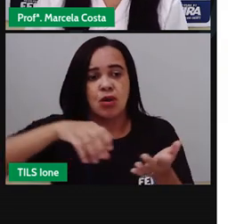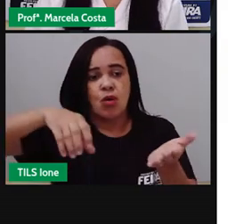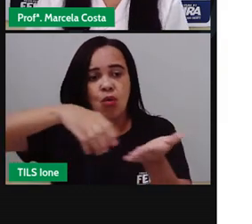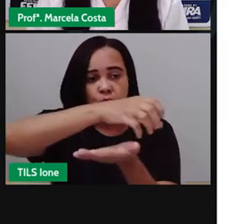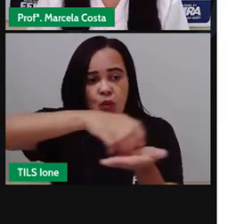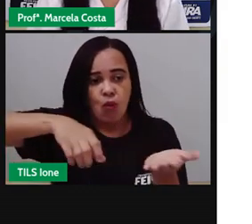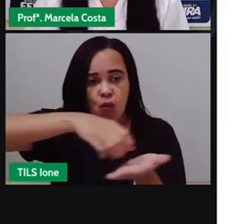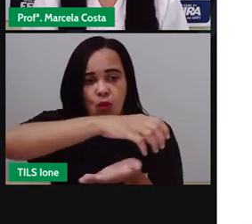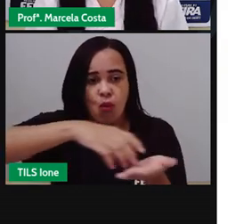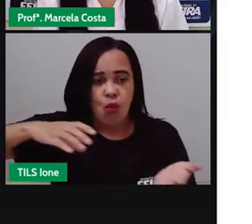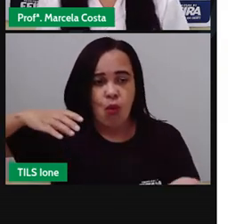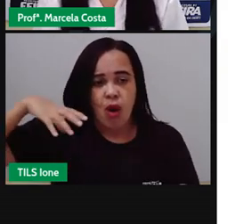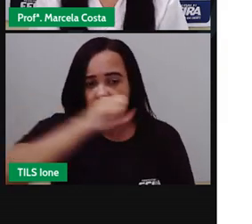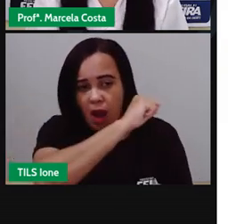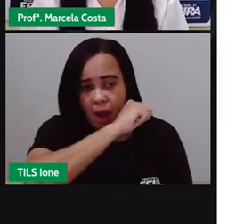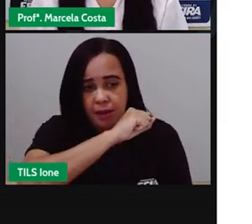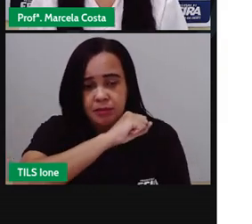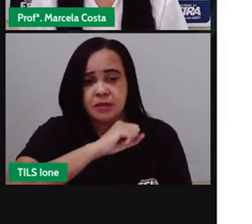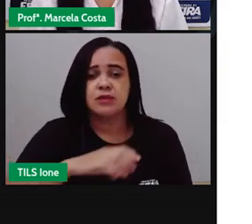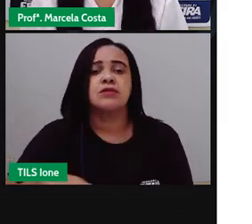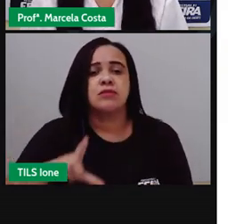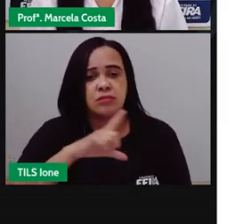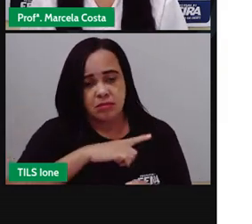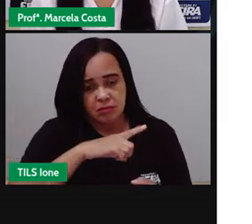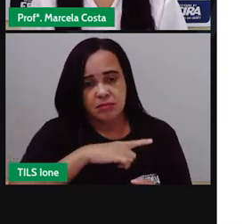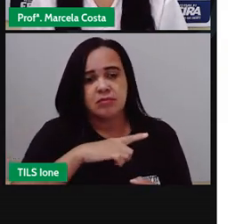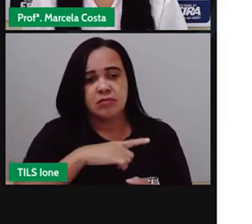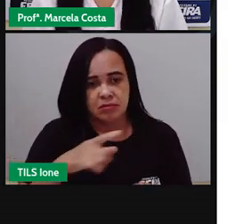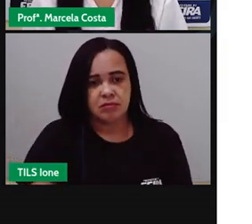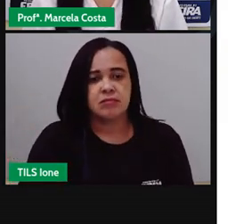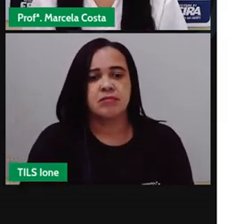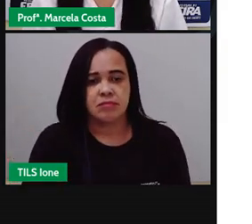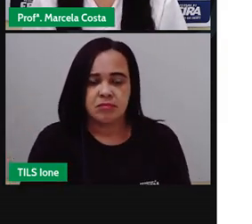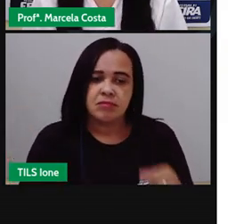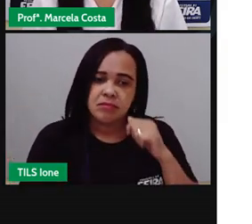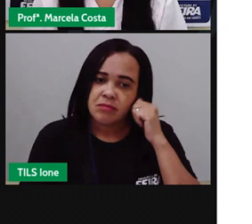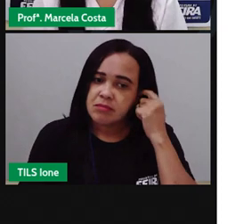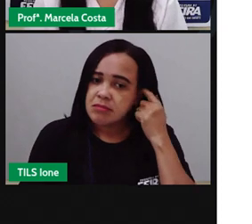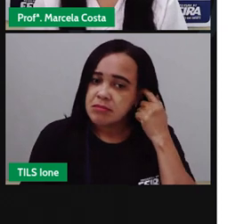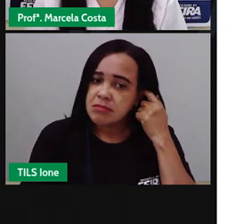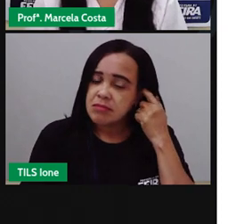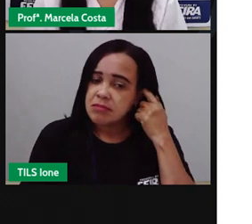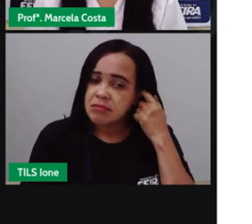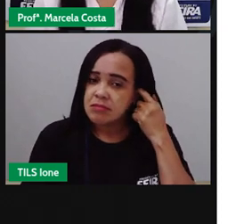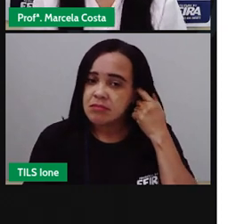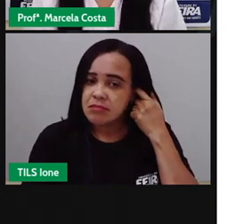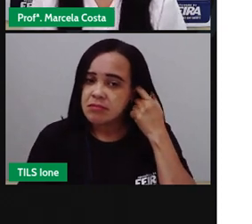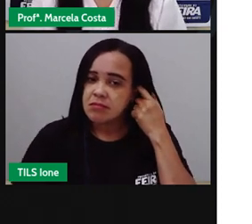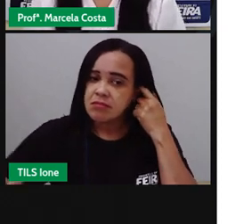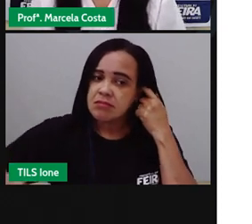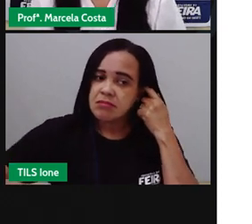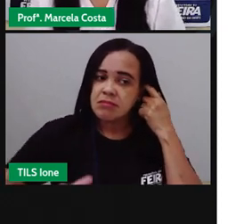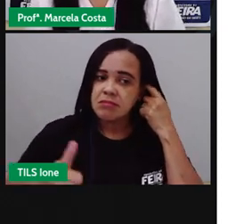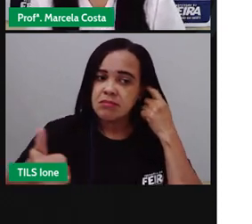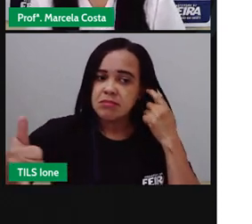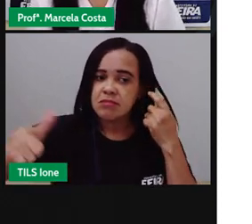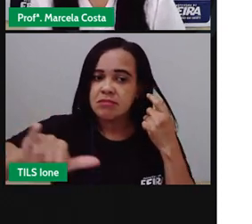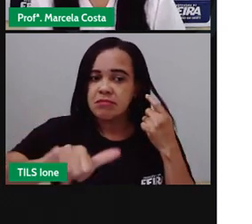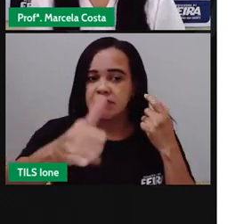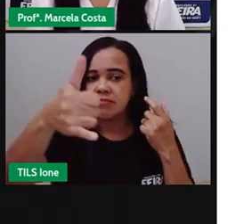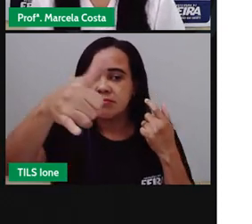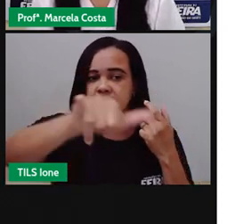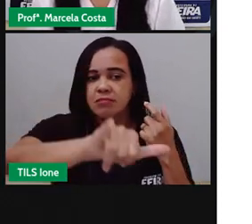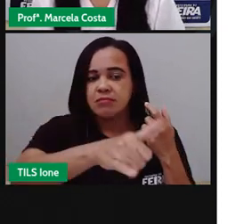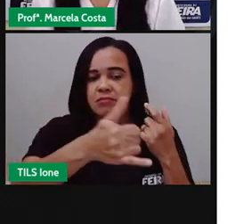carro também. Ele tem principalmente a cor azul e um outro avião.